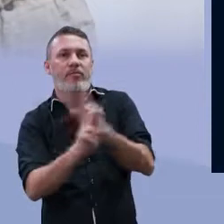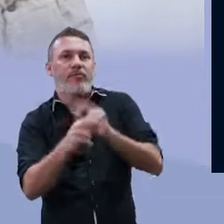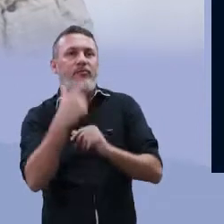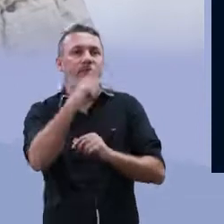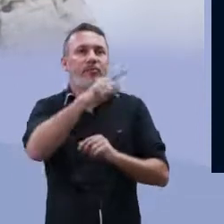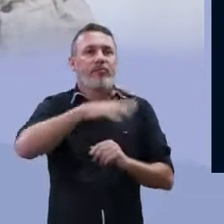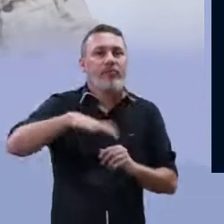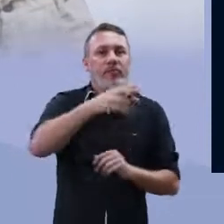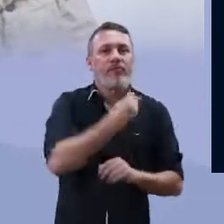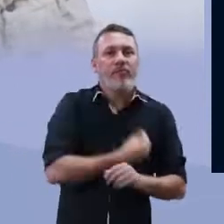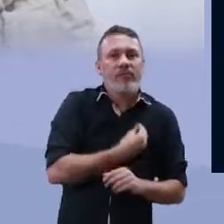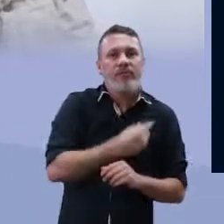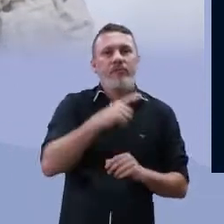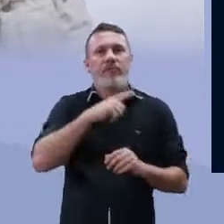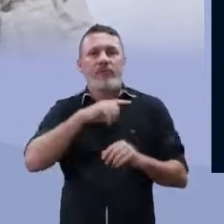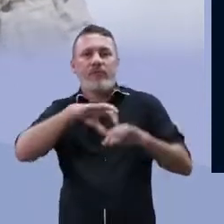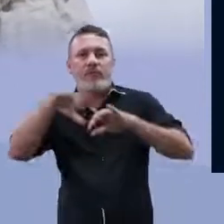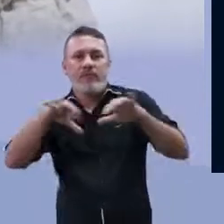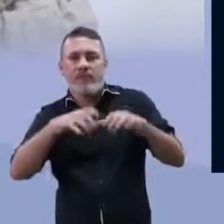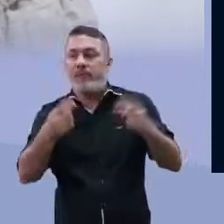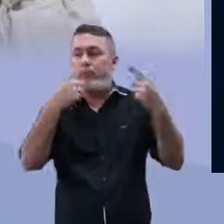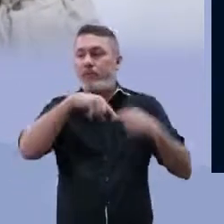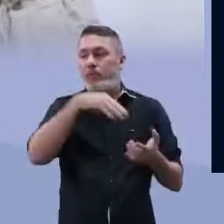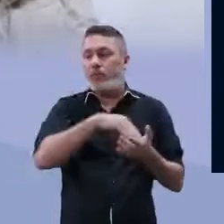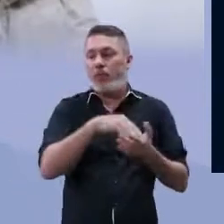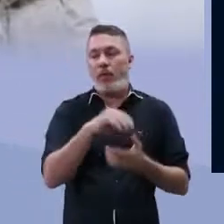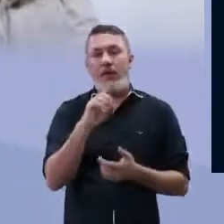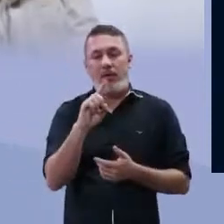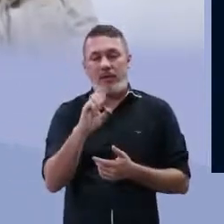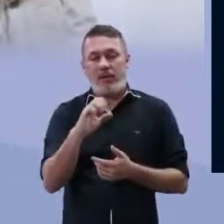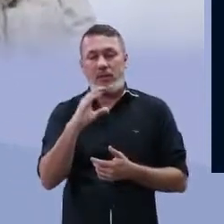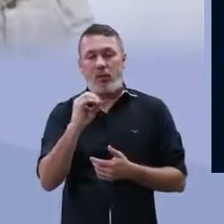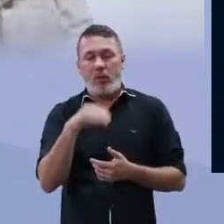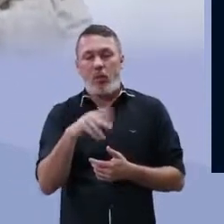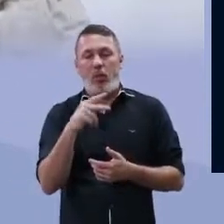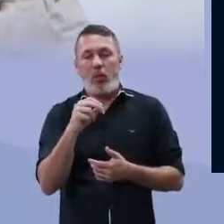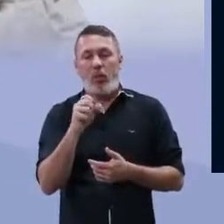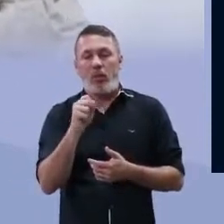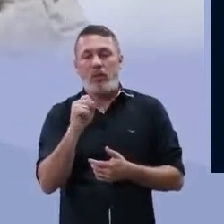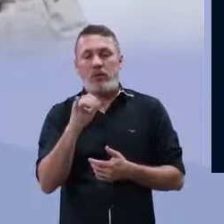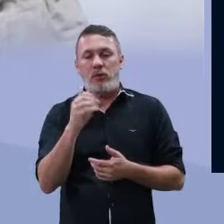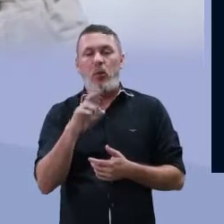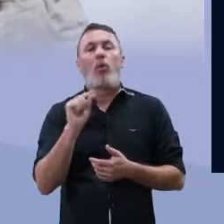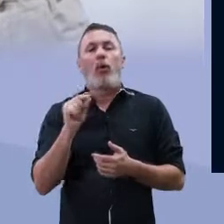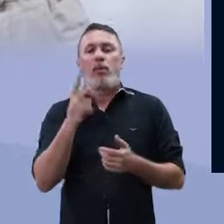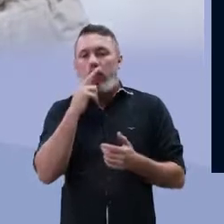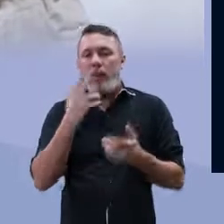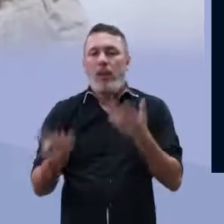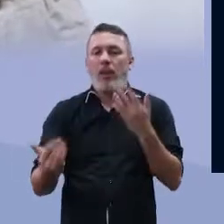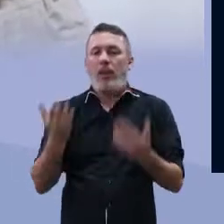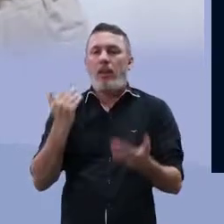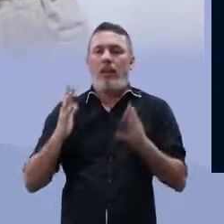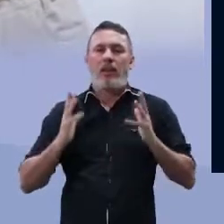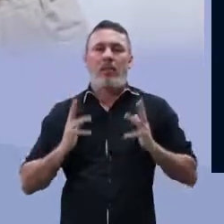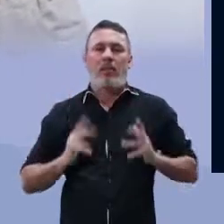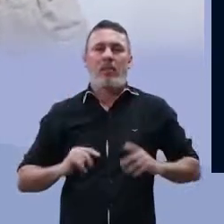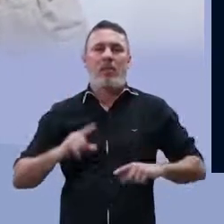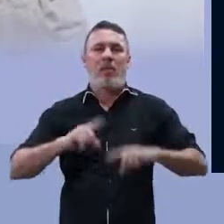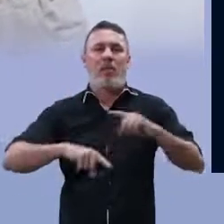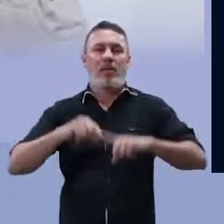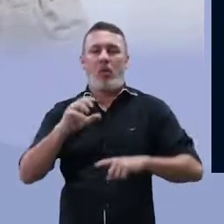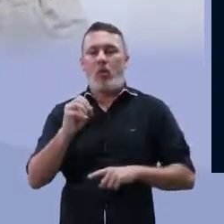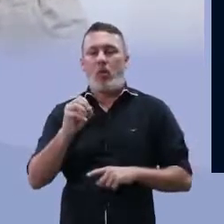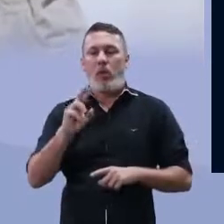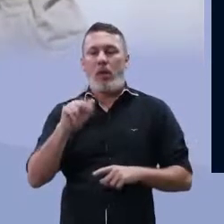em relação extrema com outros seres vivos, comensais, ou decompositoras, fazendo aquela reciclagem da